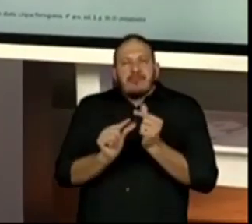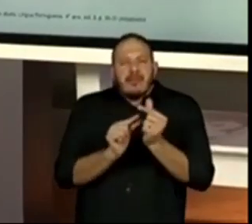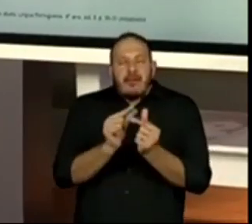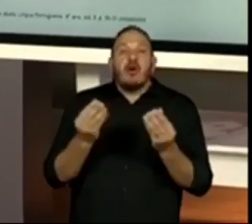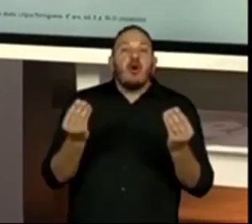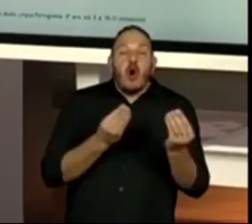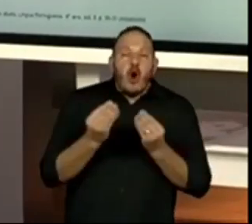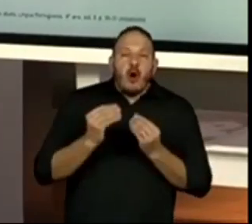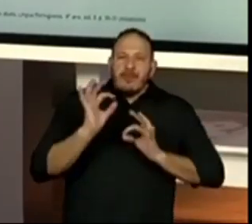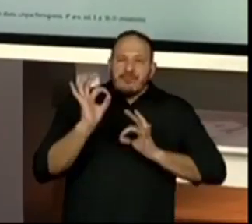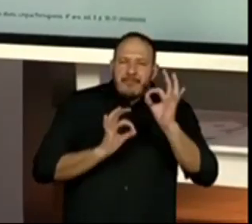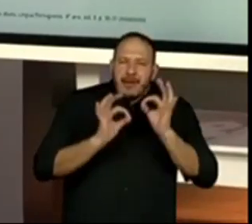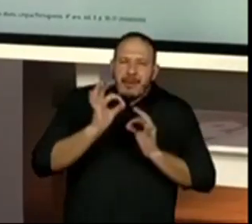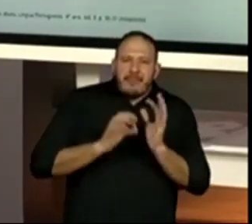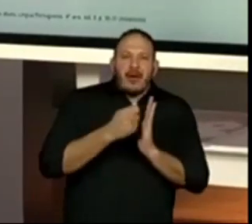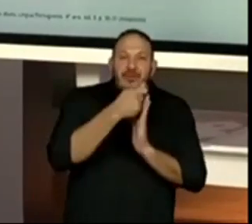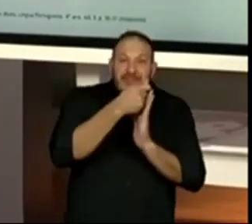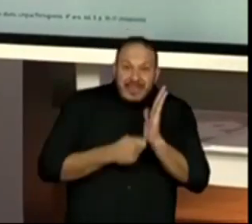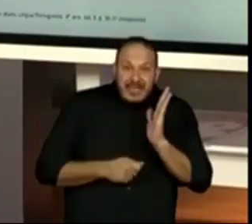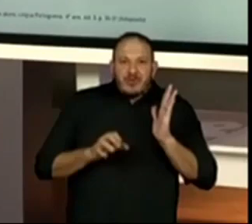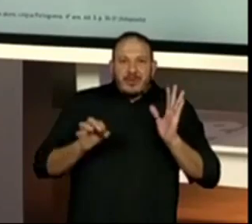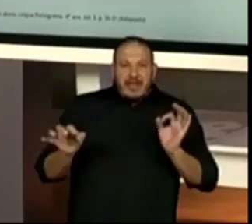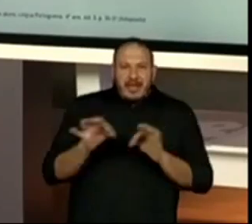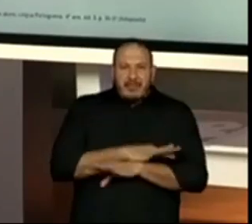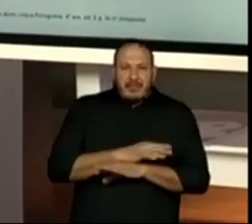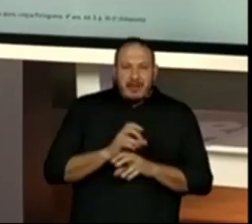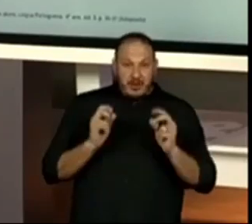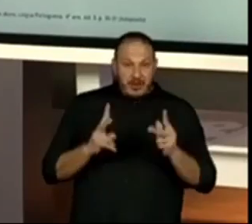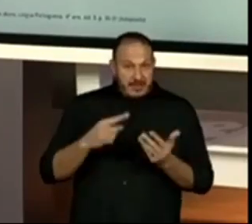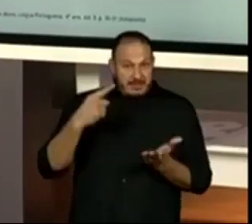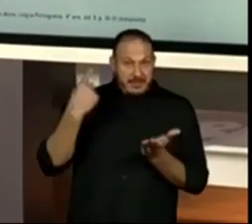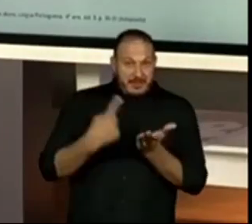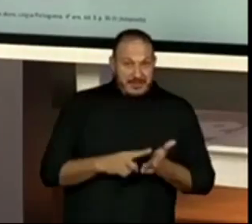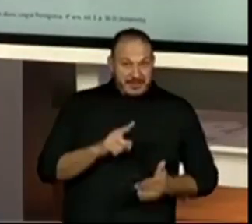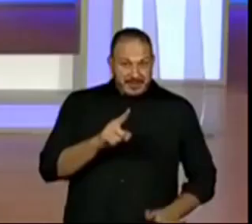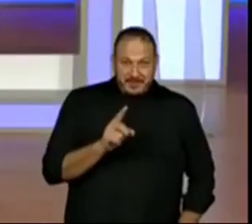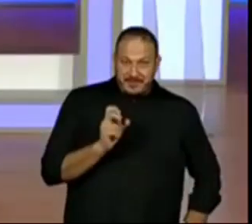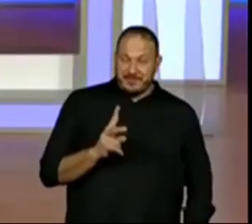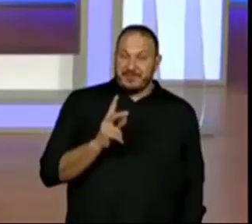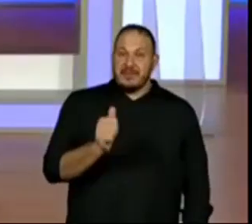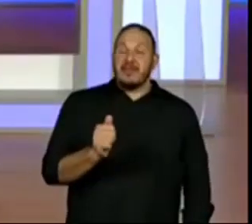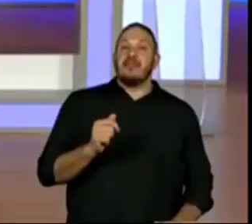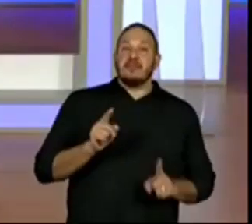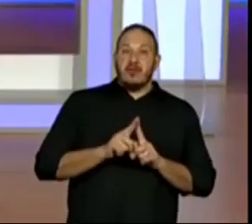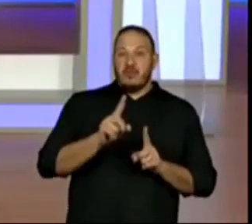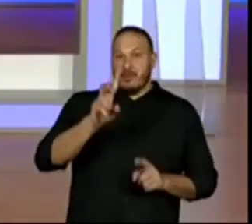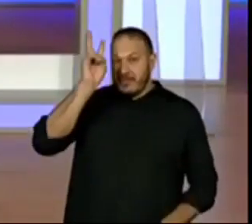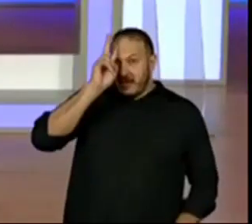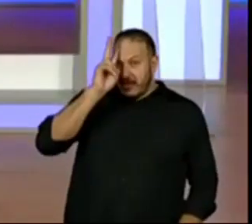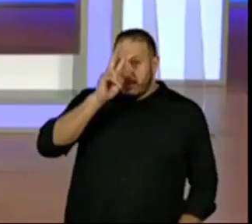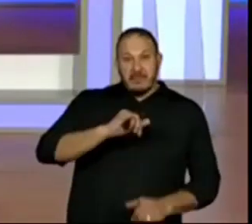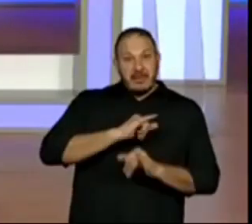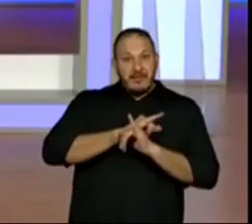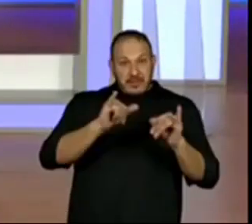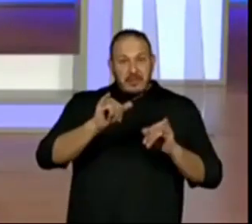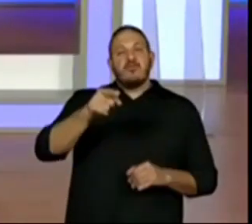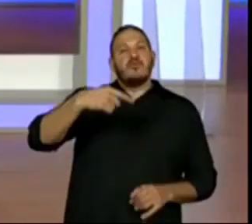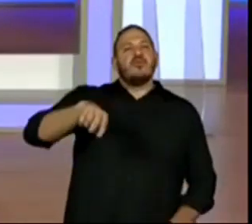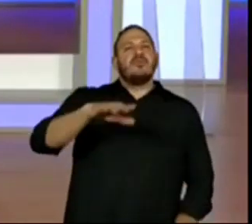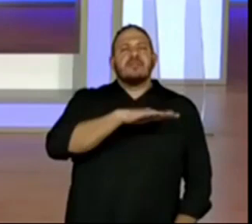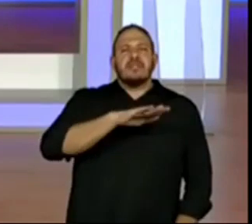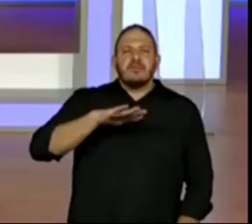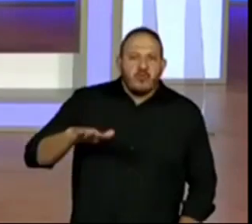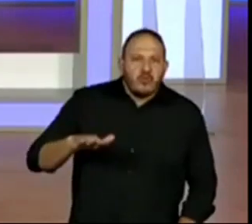finalizar o nosso texto. Combinado? É isso que nós vamos fazer. Então, para lembrar, os aluninhos da escola, o professor